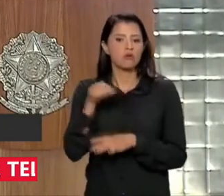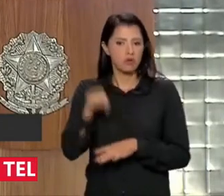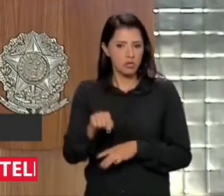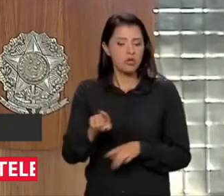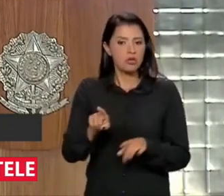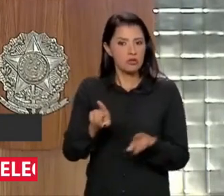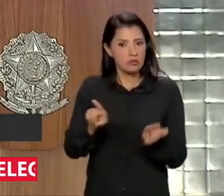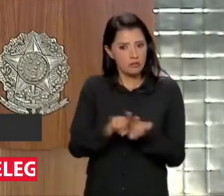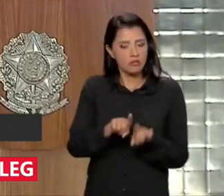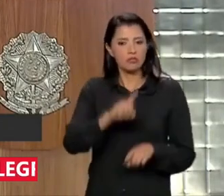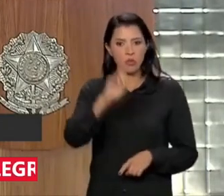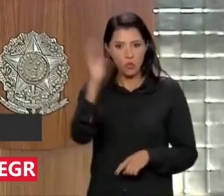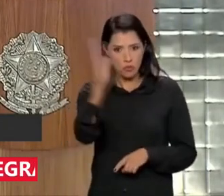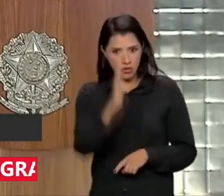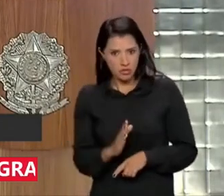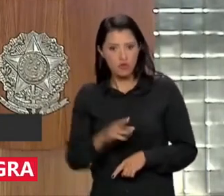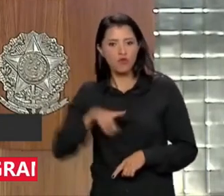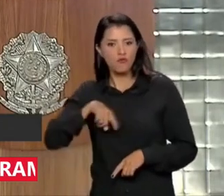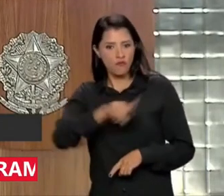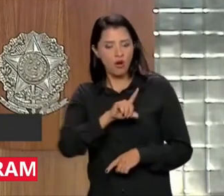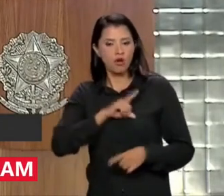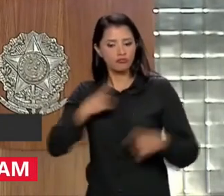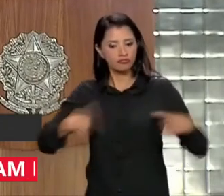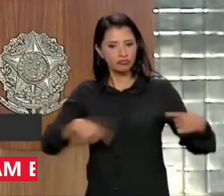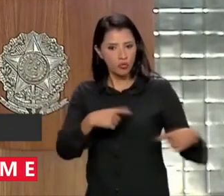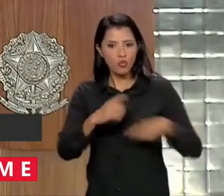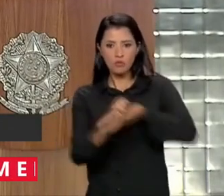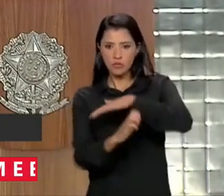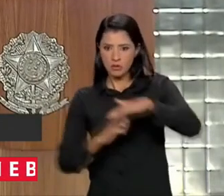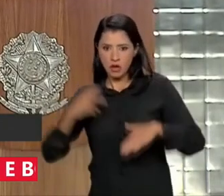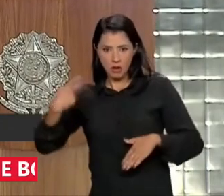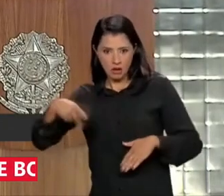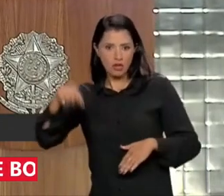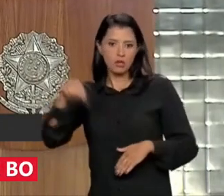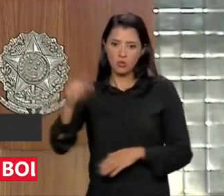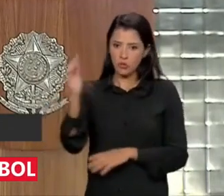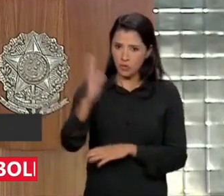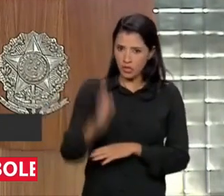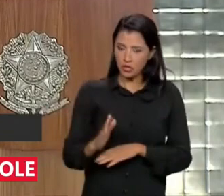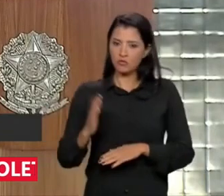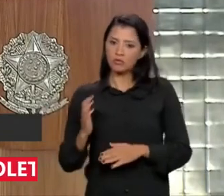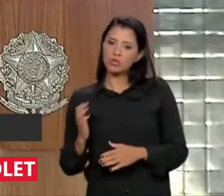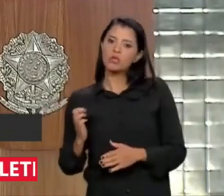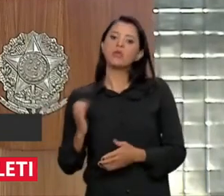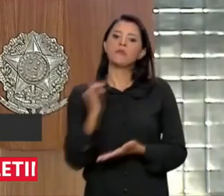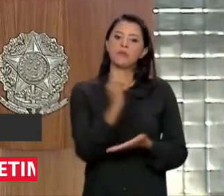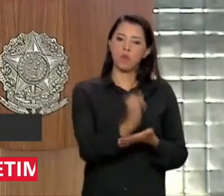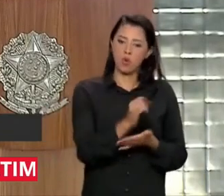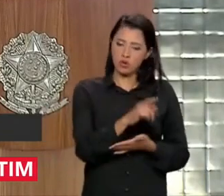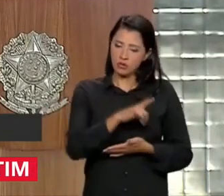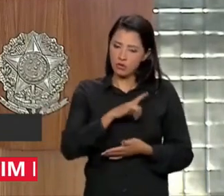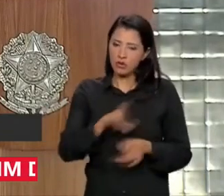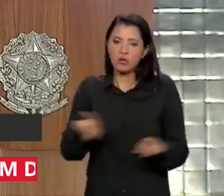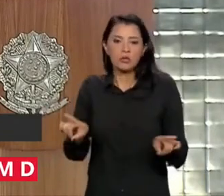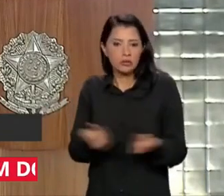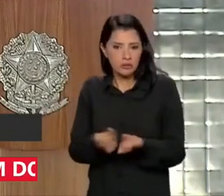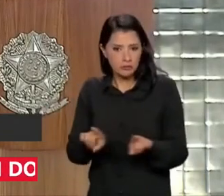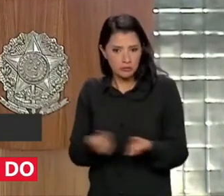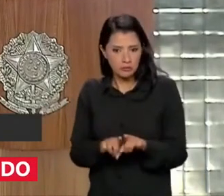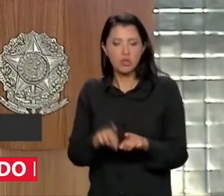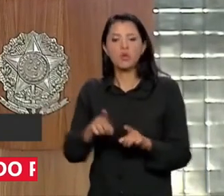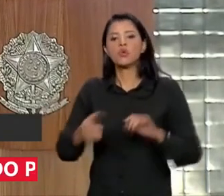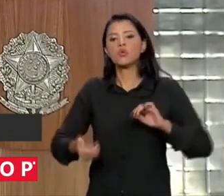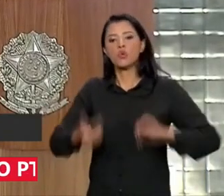e o Brasil vai discutir com os empresários brasileiros que exportam com o Congresso